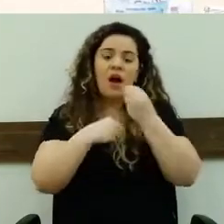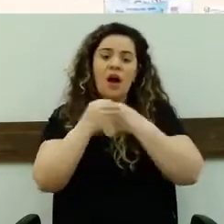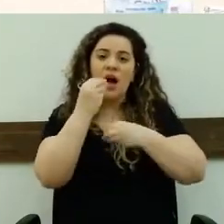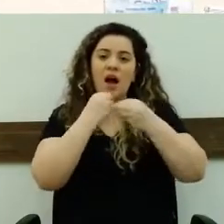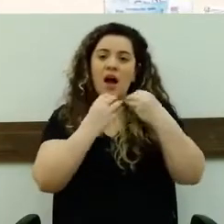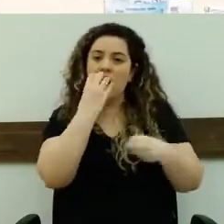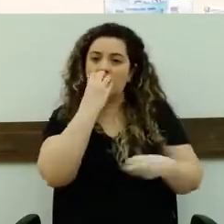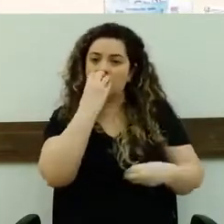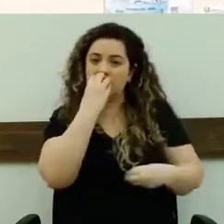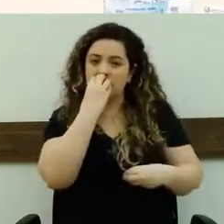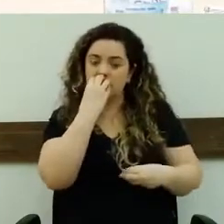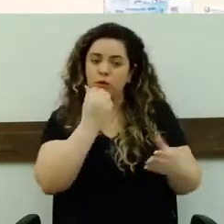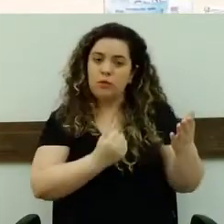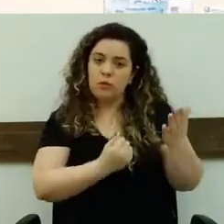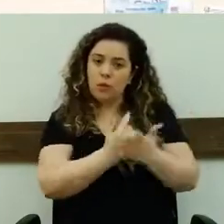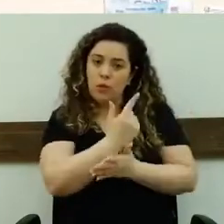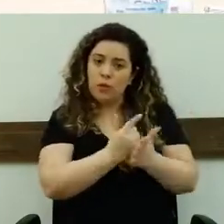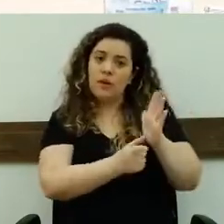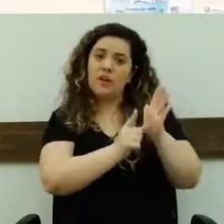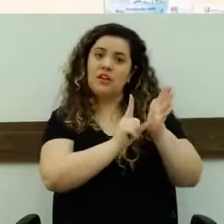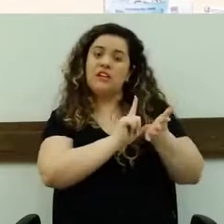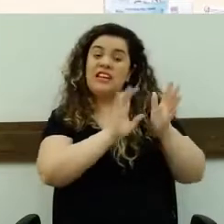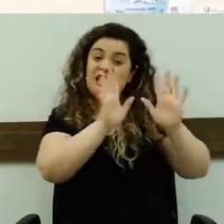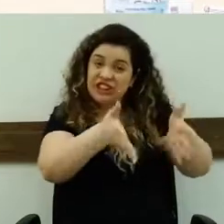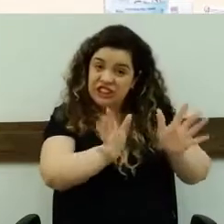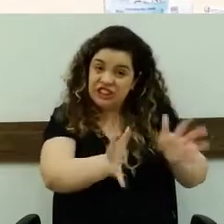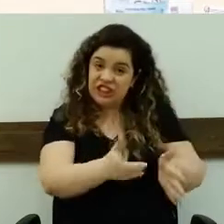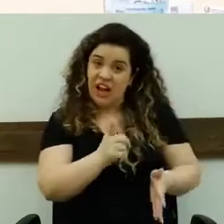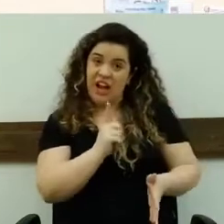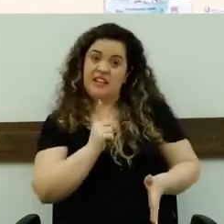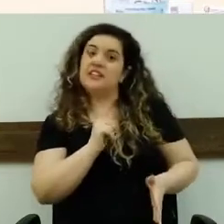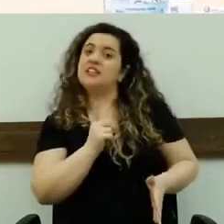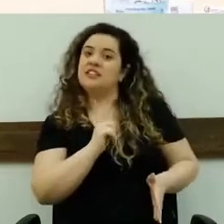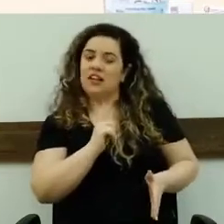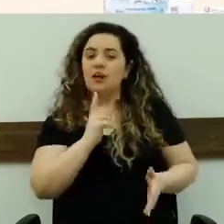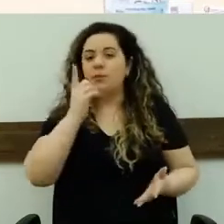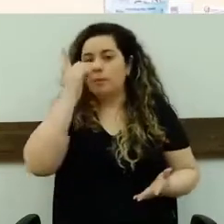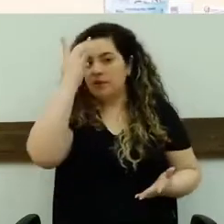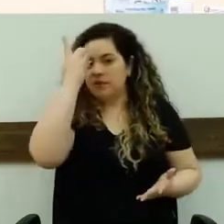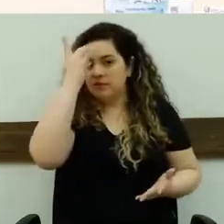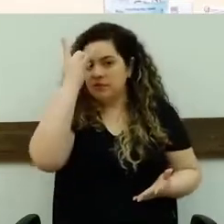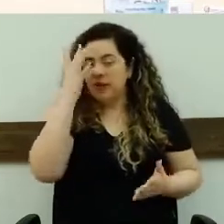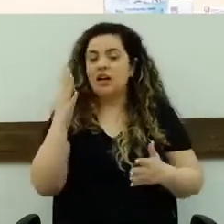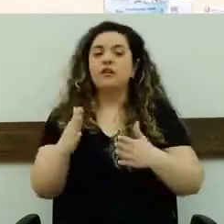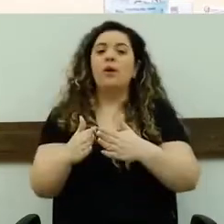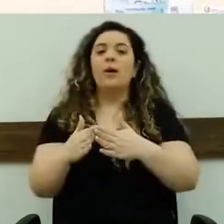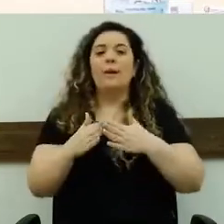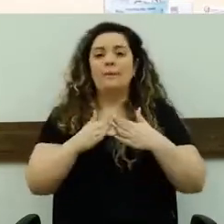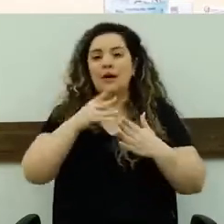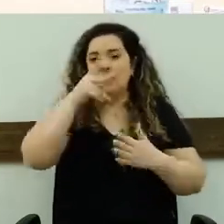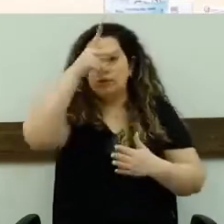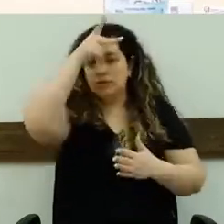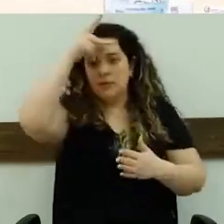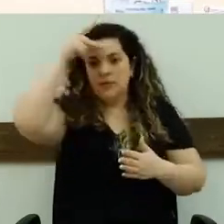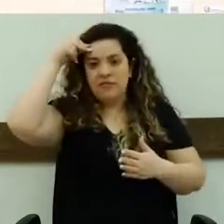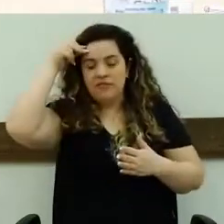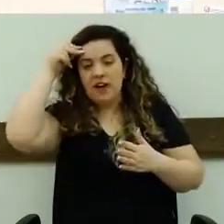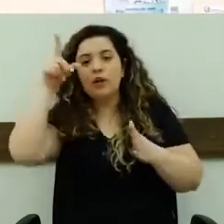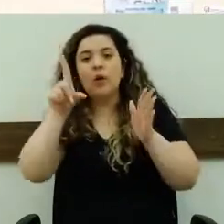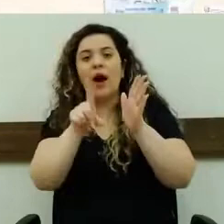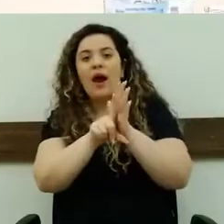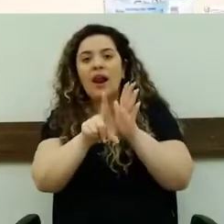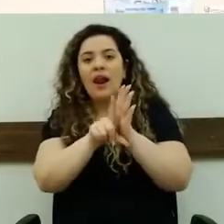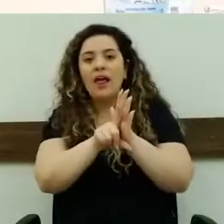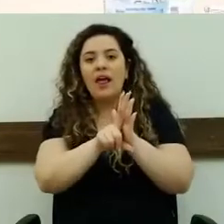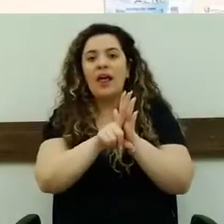processo da compra da ração. Então, como já temos, está mais fácil. Peço que o senhor prefeito, regularmente a lei, que todos sabem